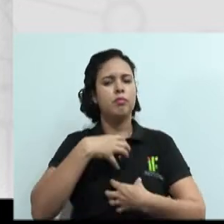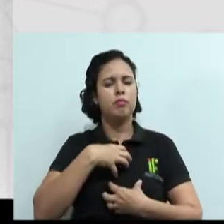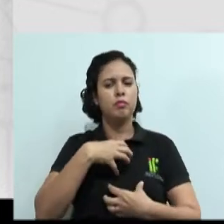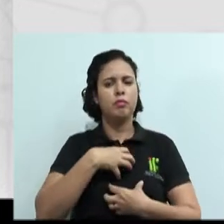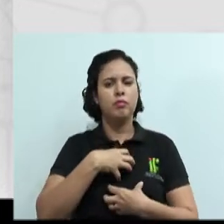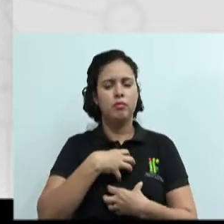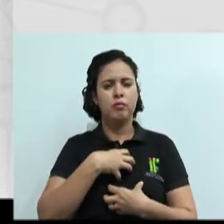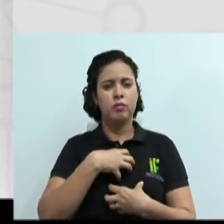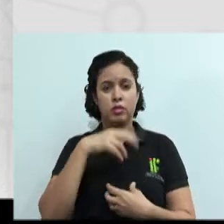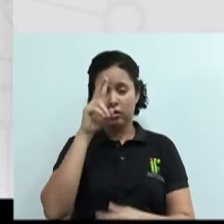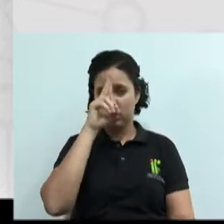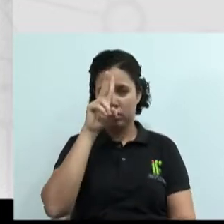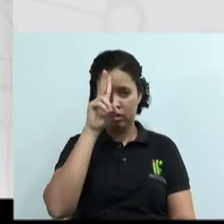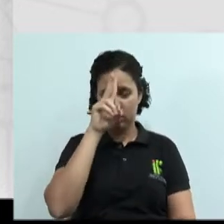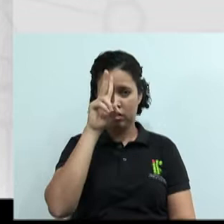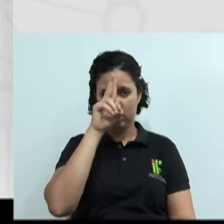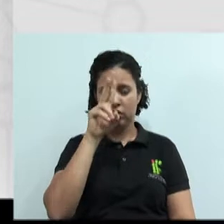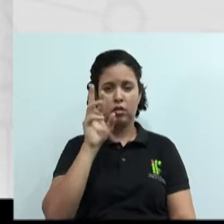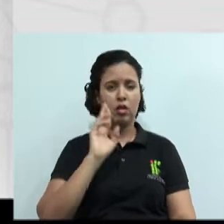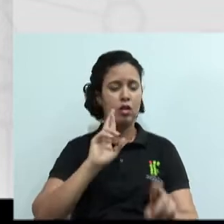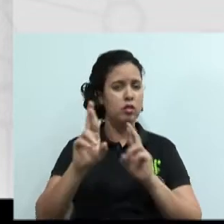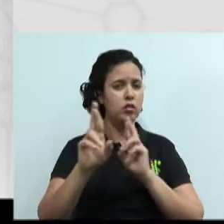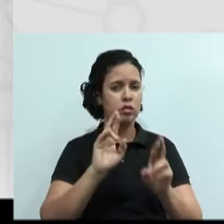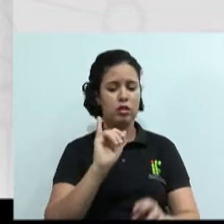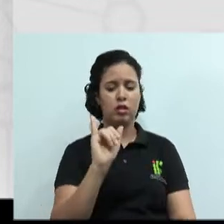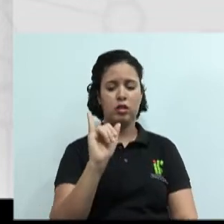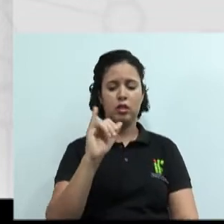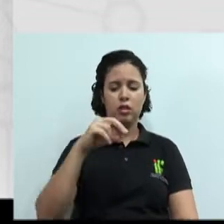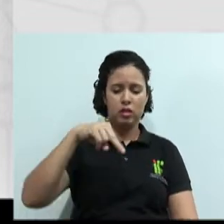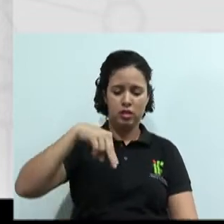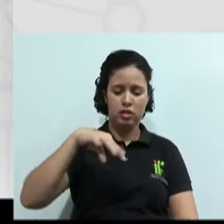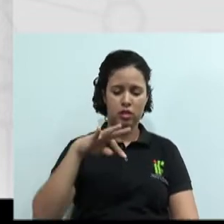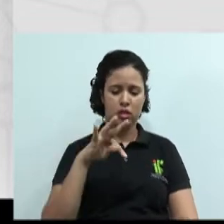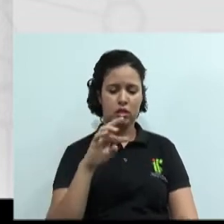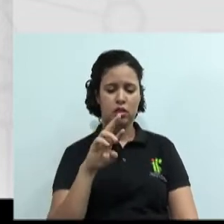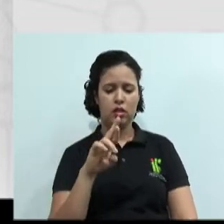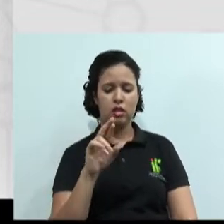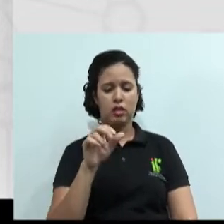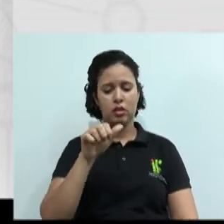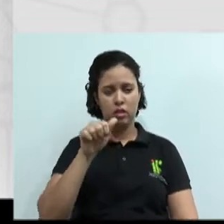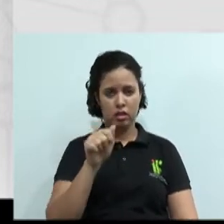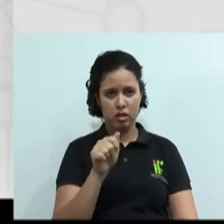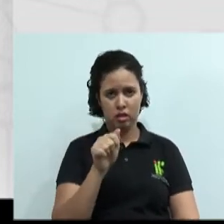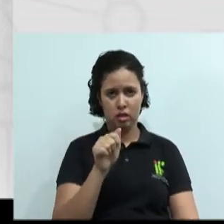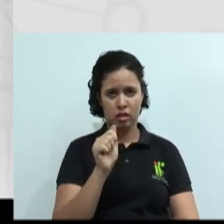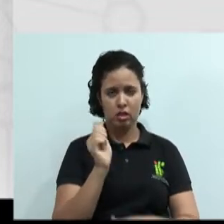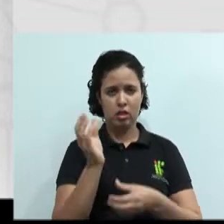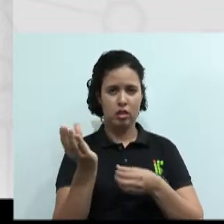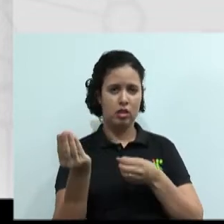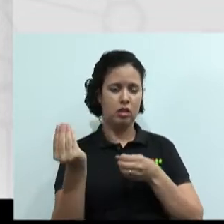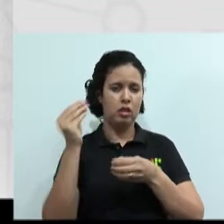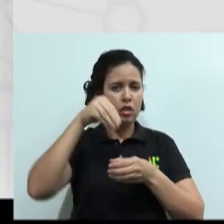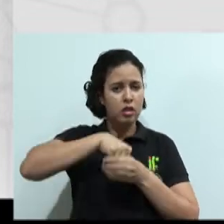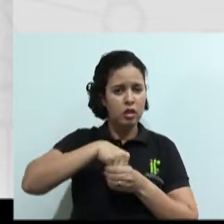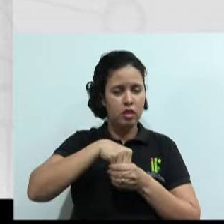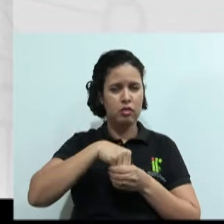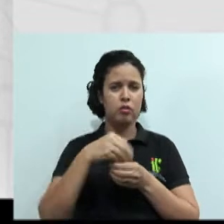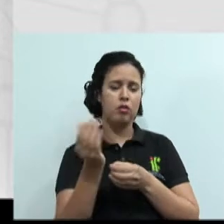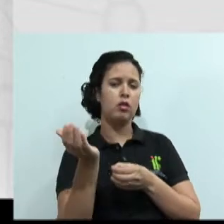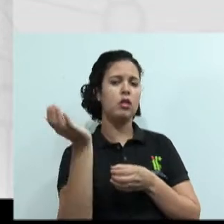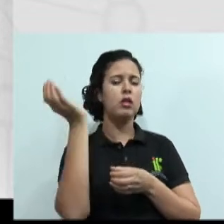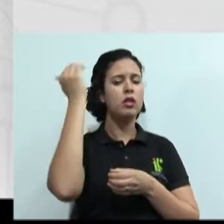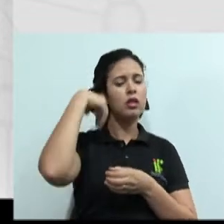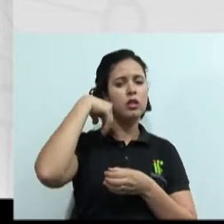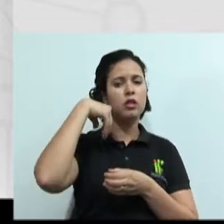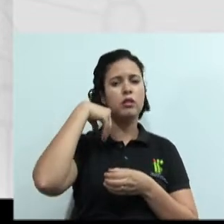que o relacionamento intrapessoal, o vem a ser? O intra, o prefixo intra, já lembra que é algo interno, algo que vem de dentro de você.